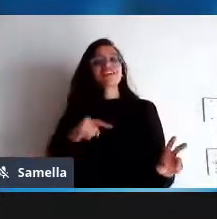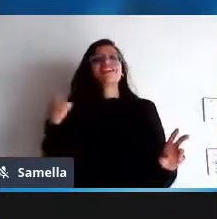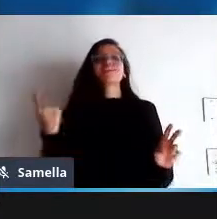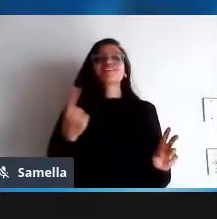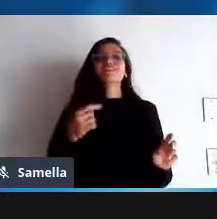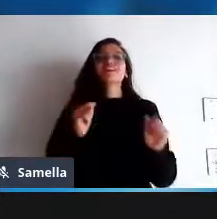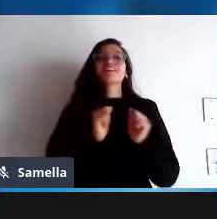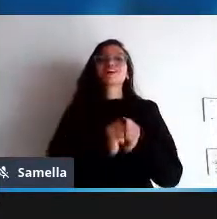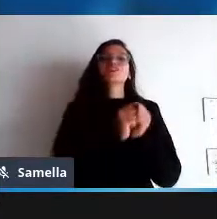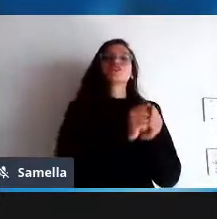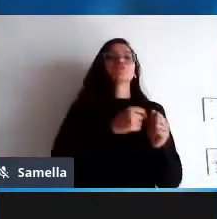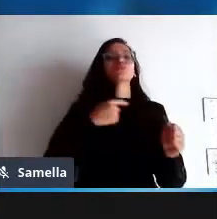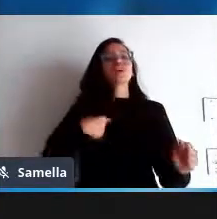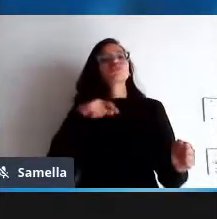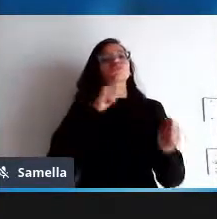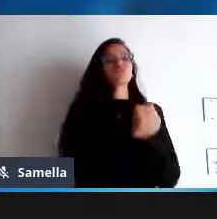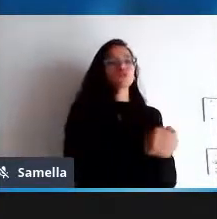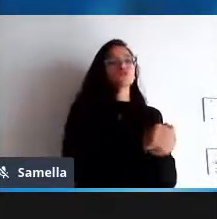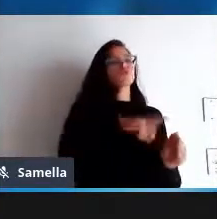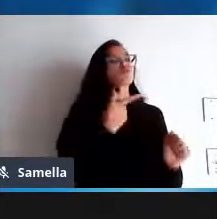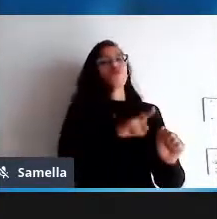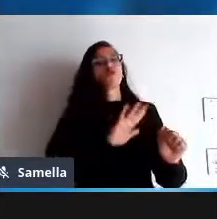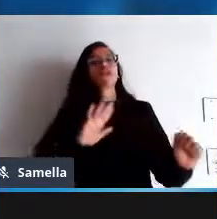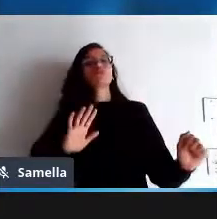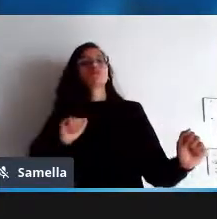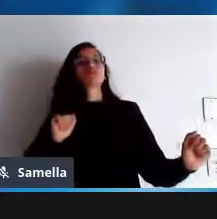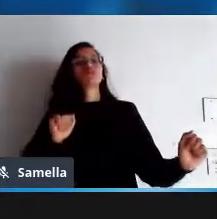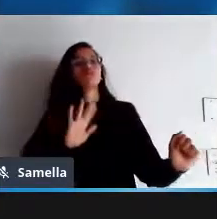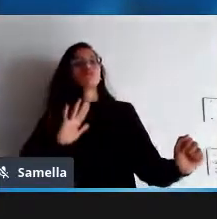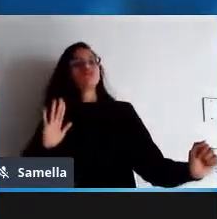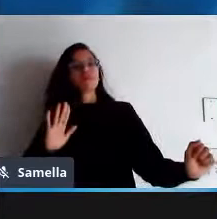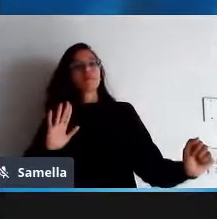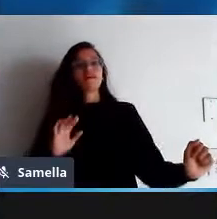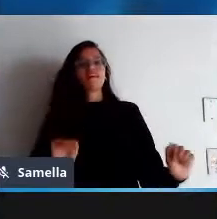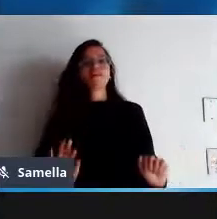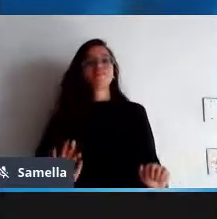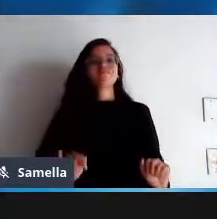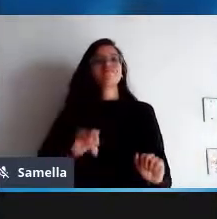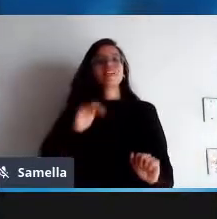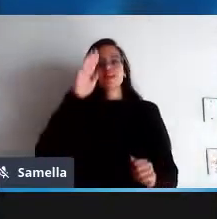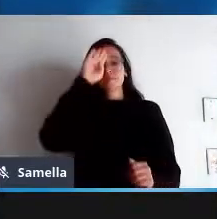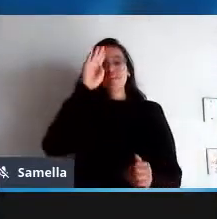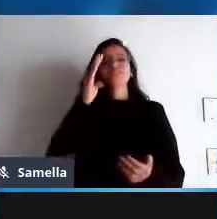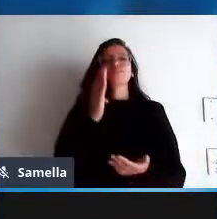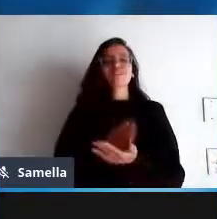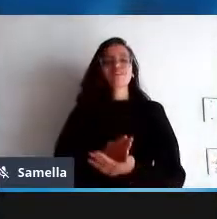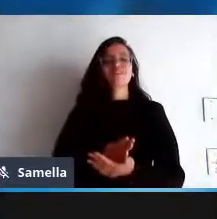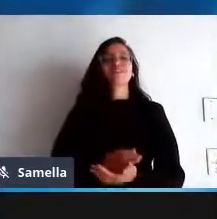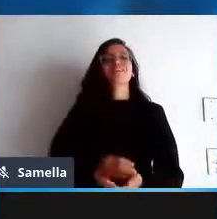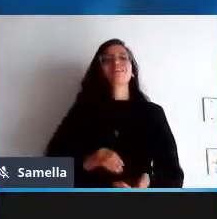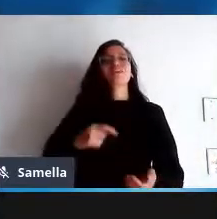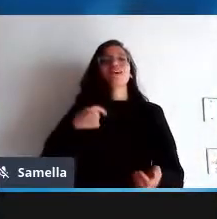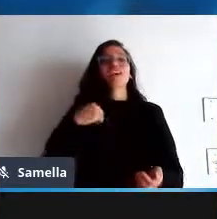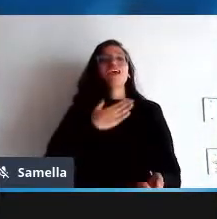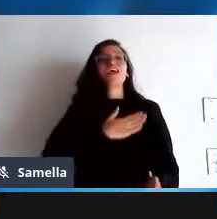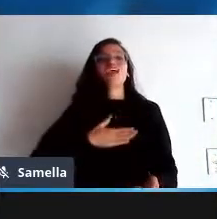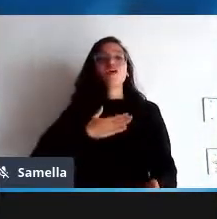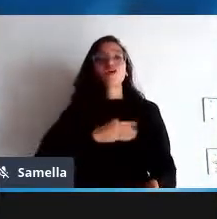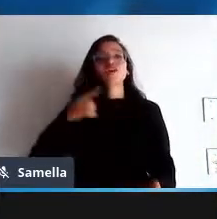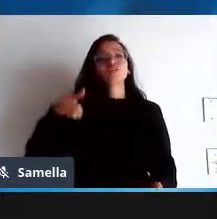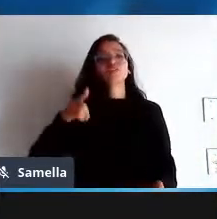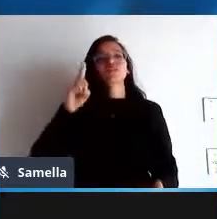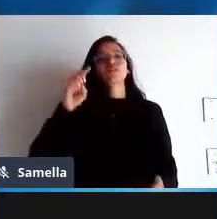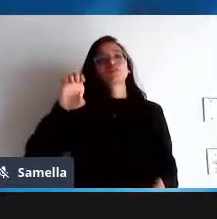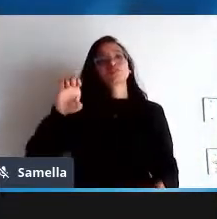ou não estar e aqui eu sou bem sincero com vocês para mim não tem meio termo eu gosto do Debian o